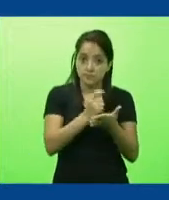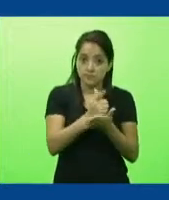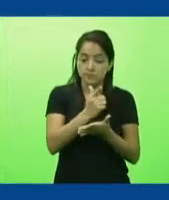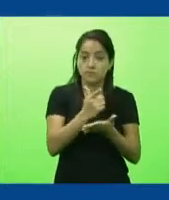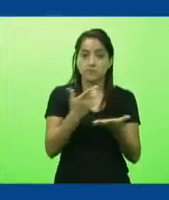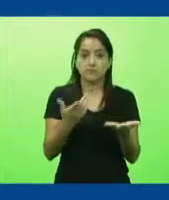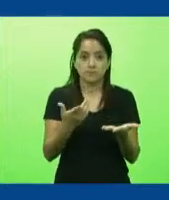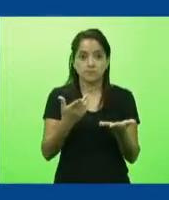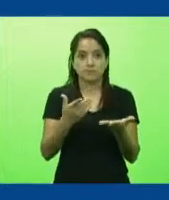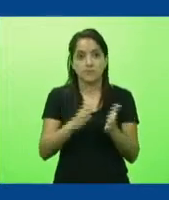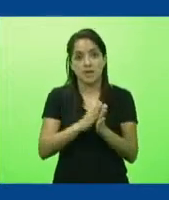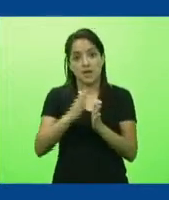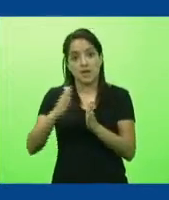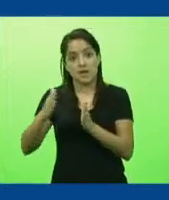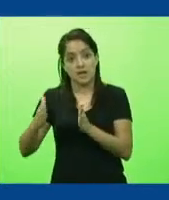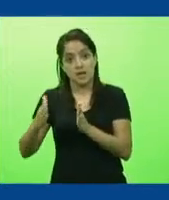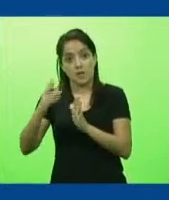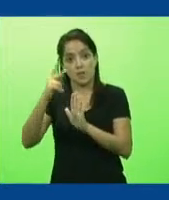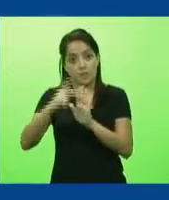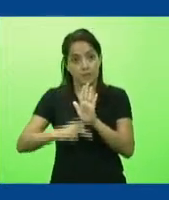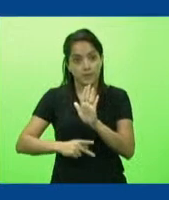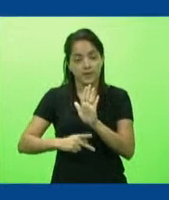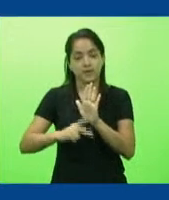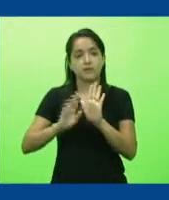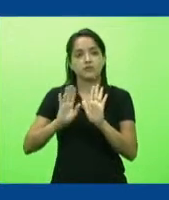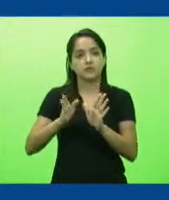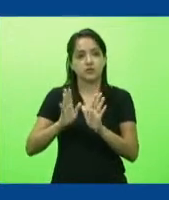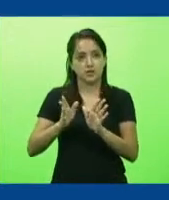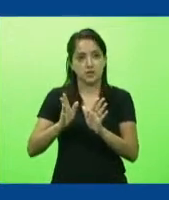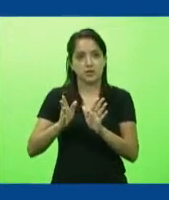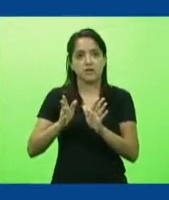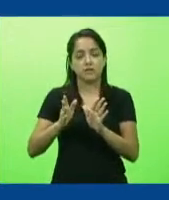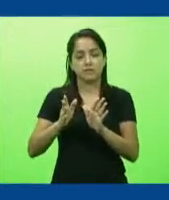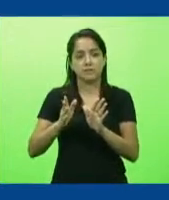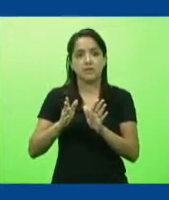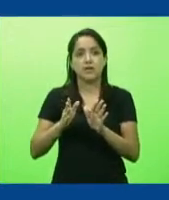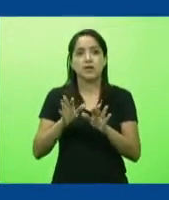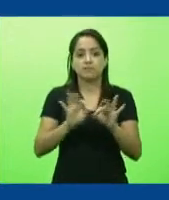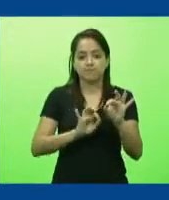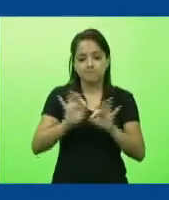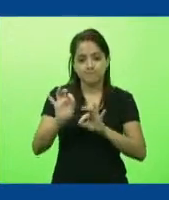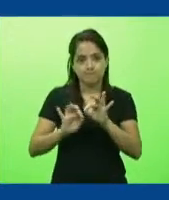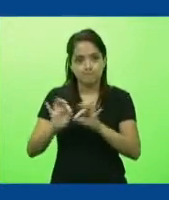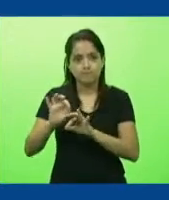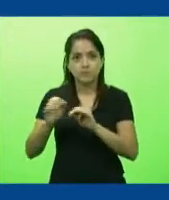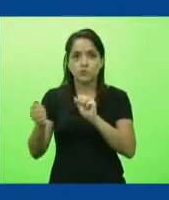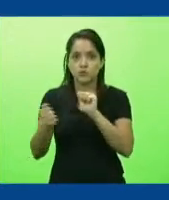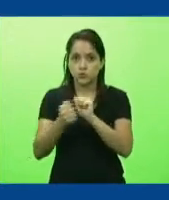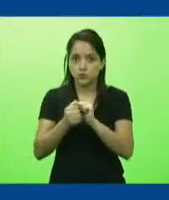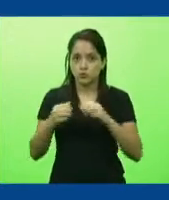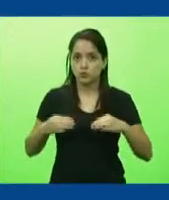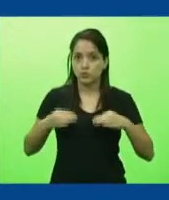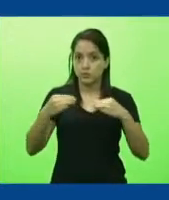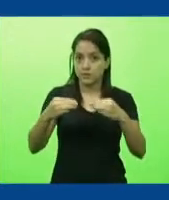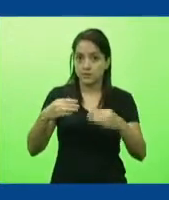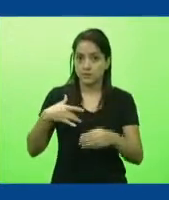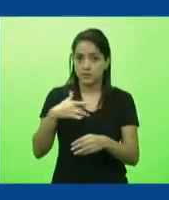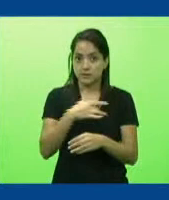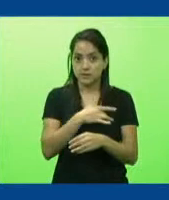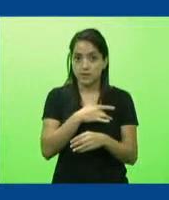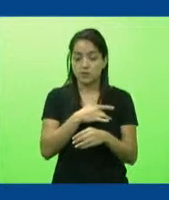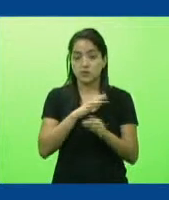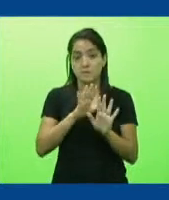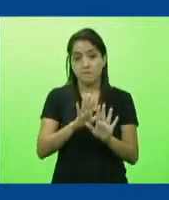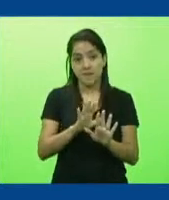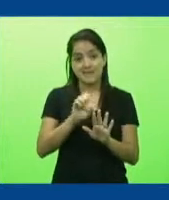sempre um plano B nós já nos manifestamos várias vezes que nós estamos alinhados ao Ministério da Saúde no Programa Nacional da Imunização mas se